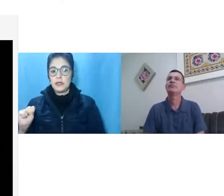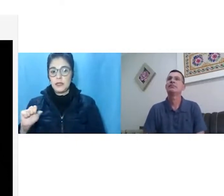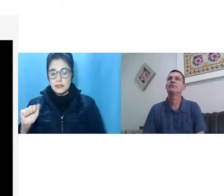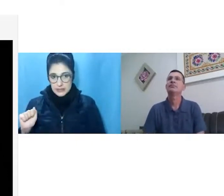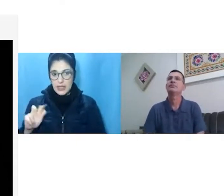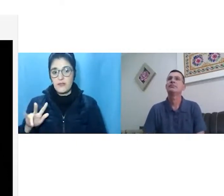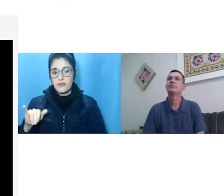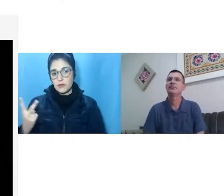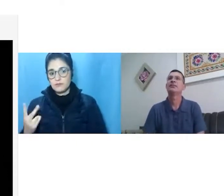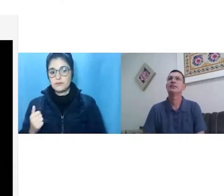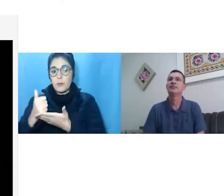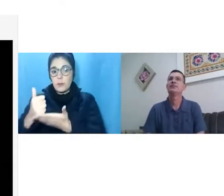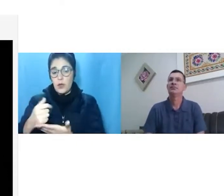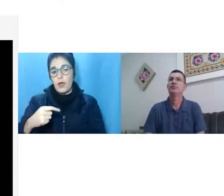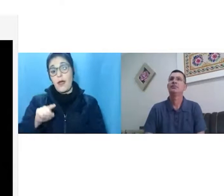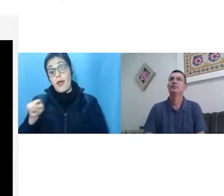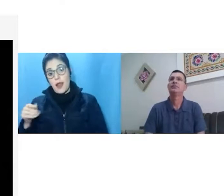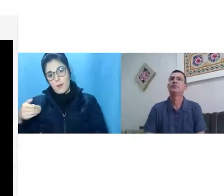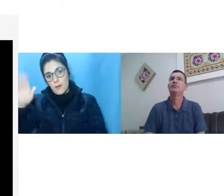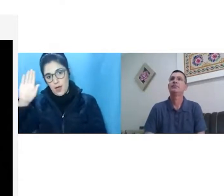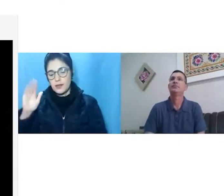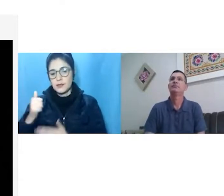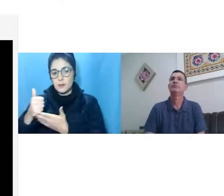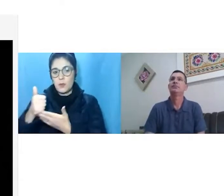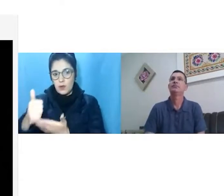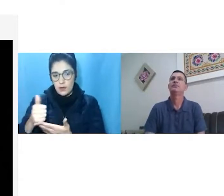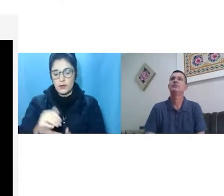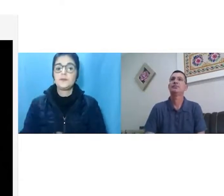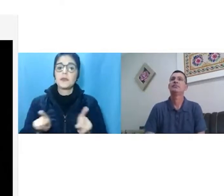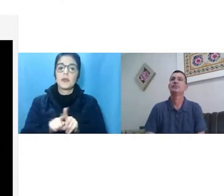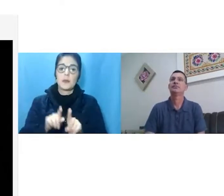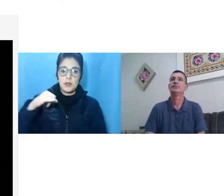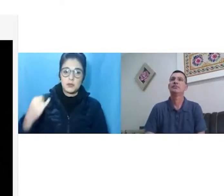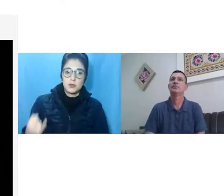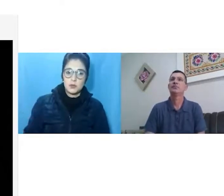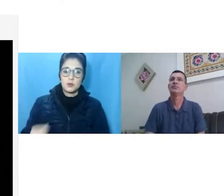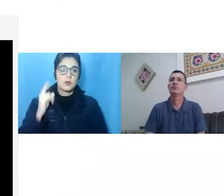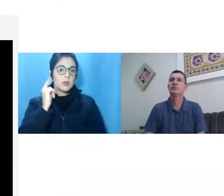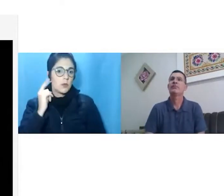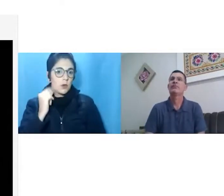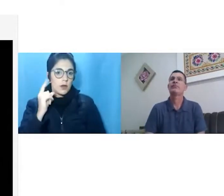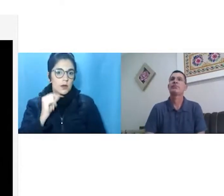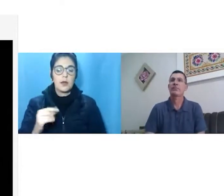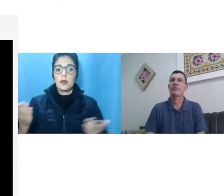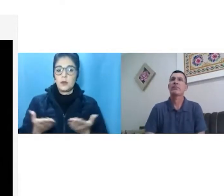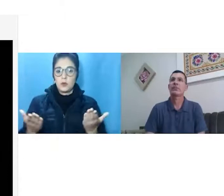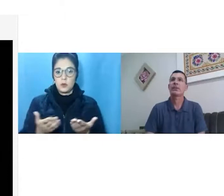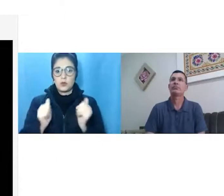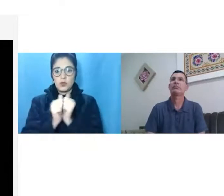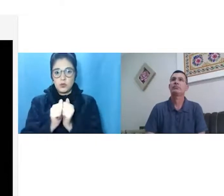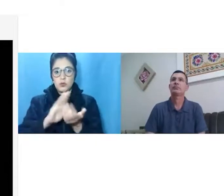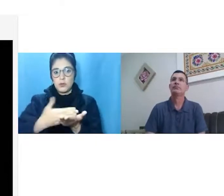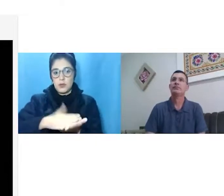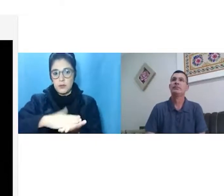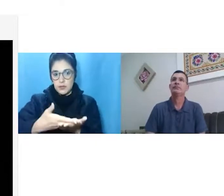agora à tarde, na apresentação, a Josi e a Mônica, que nos acompanham no